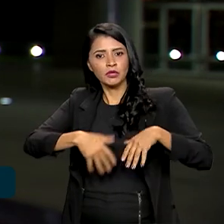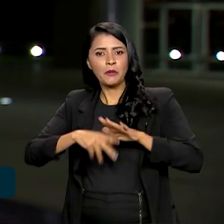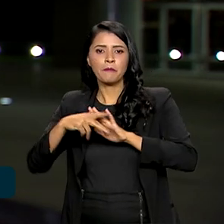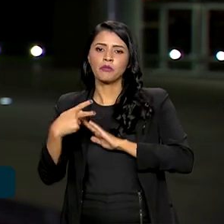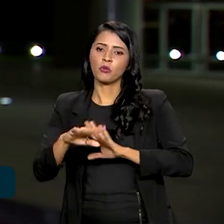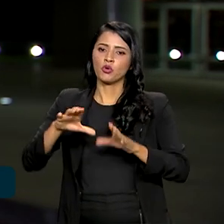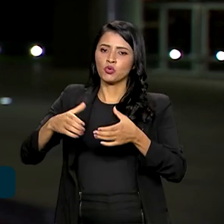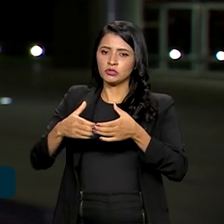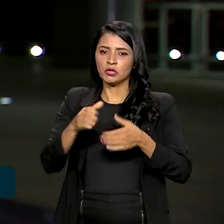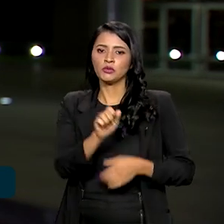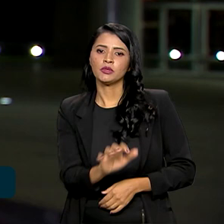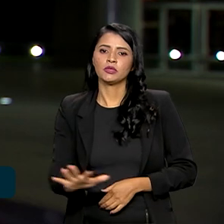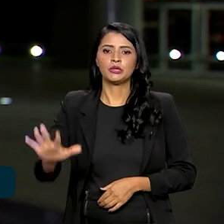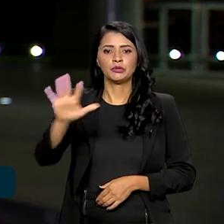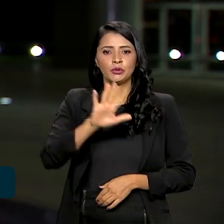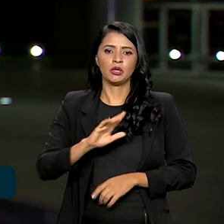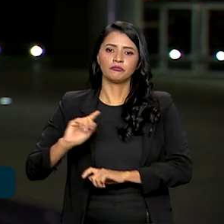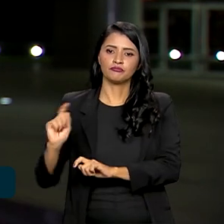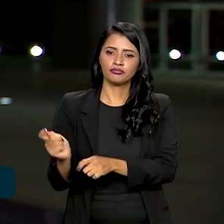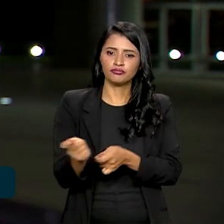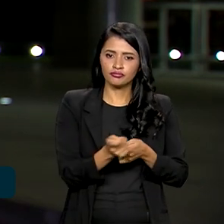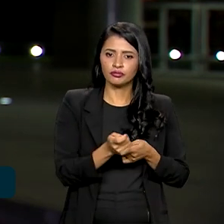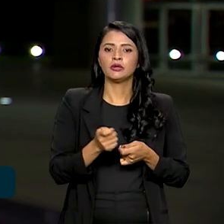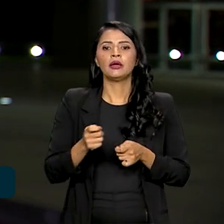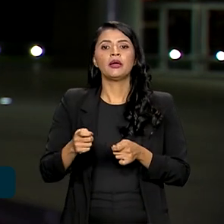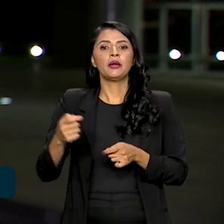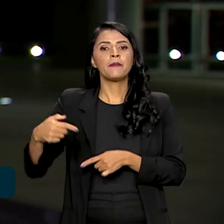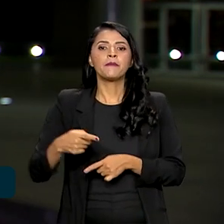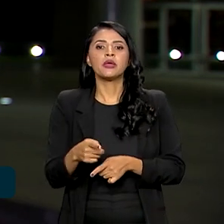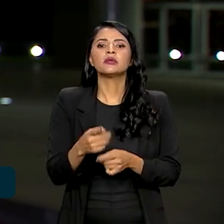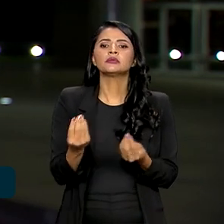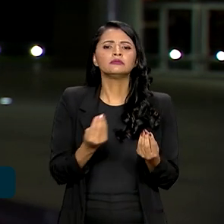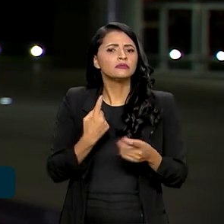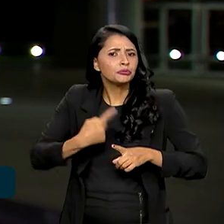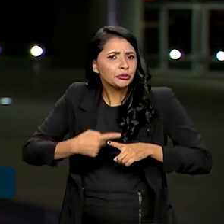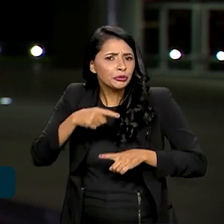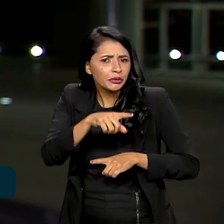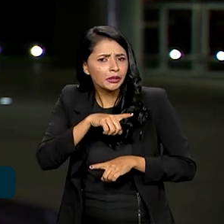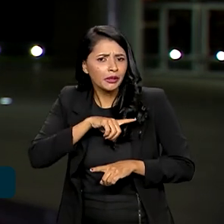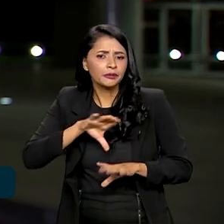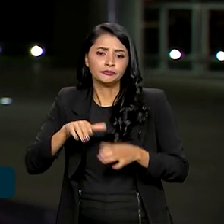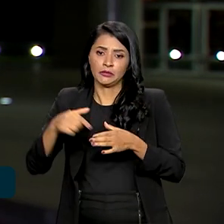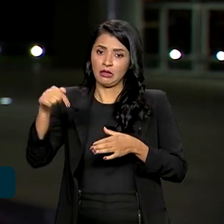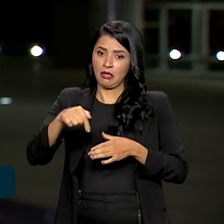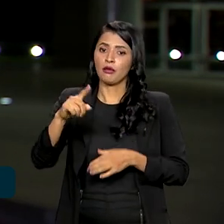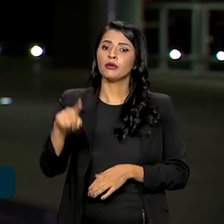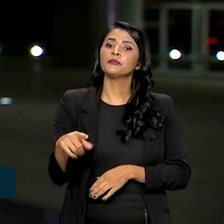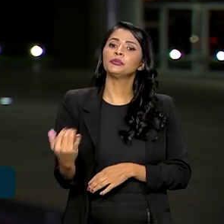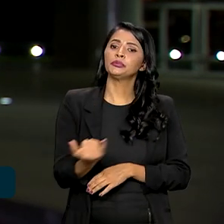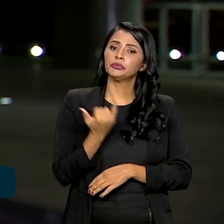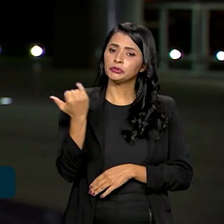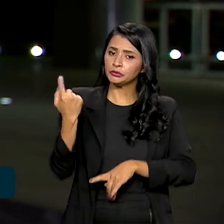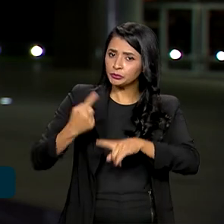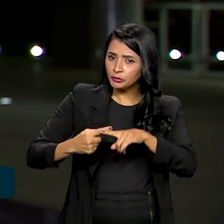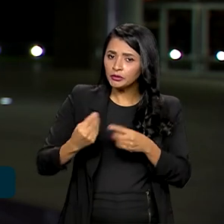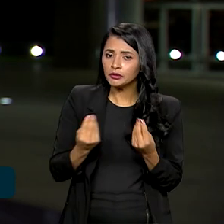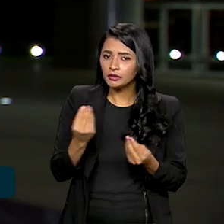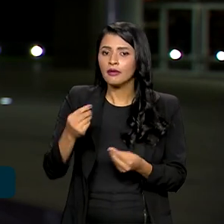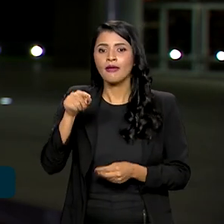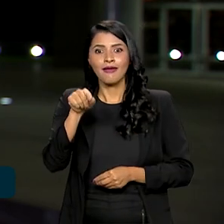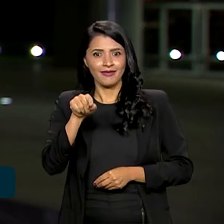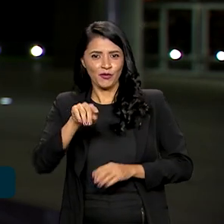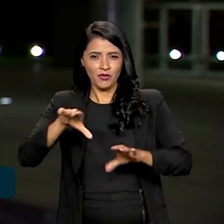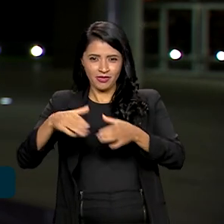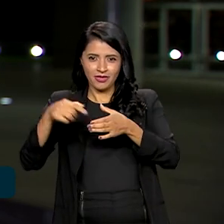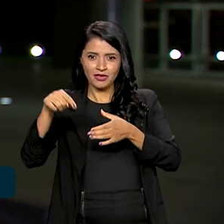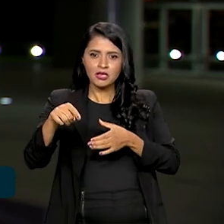Conselho Nacional de Aquicultura e Pesca. E por que esse conselho também é importante? É porque ele é